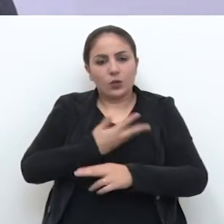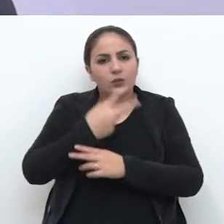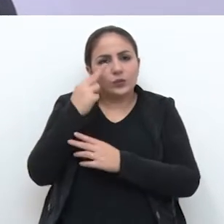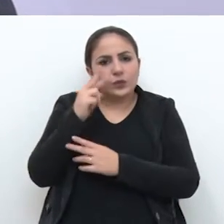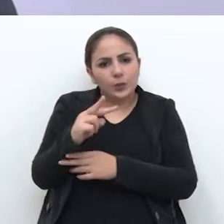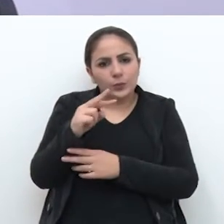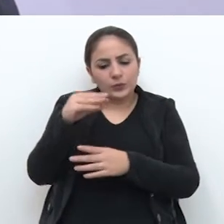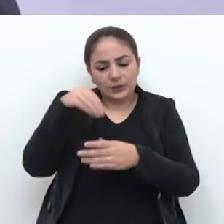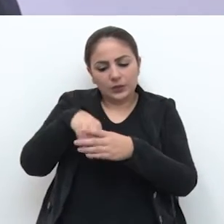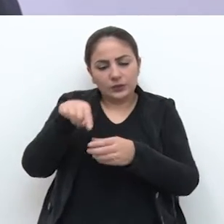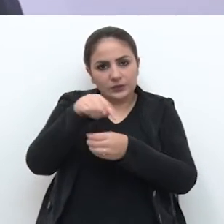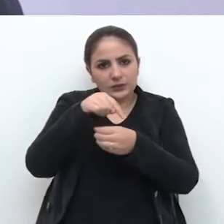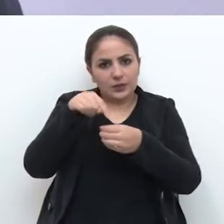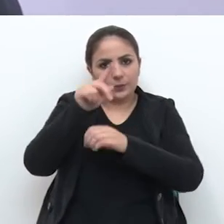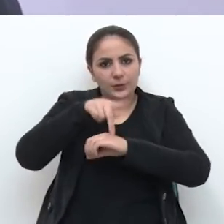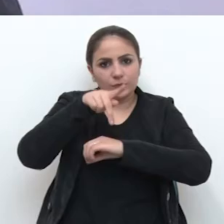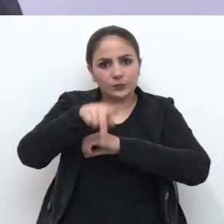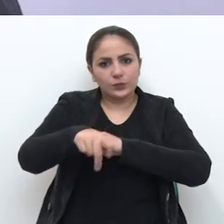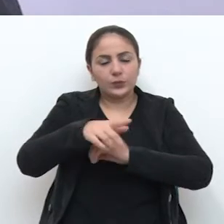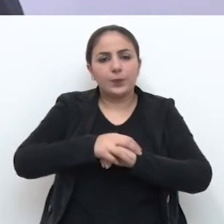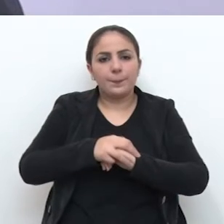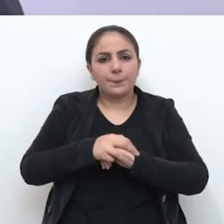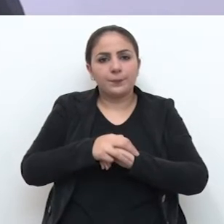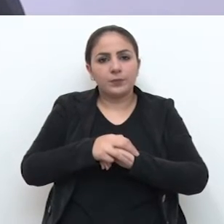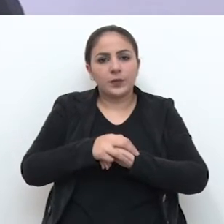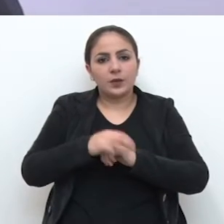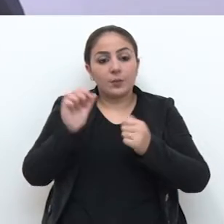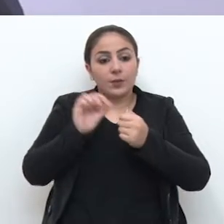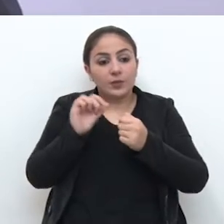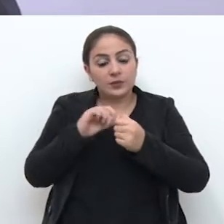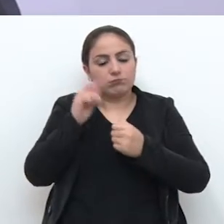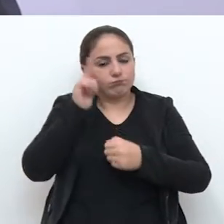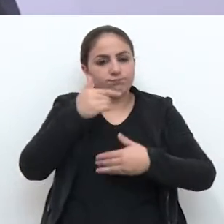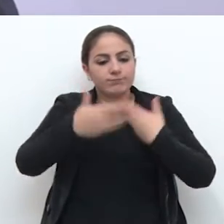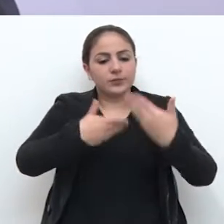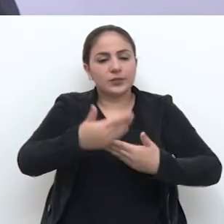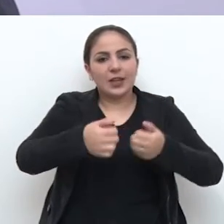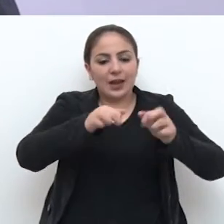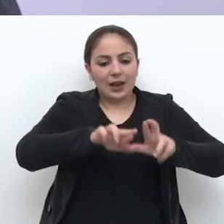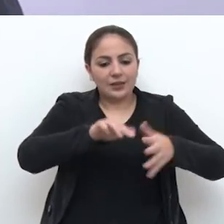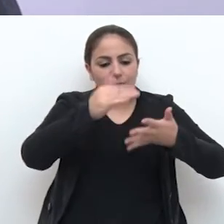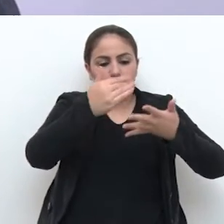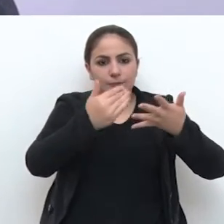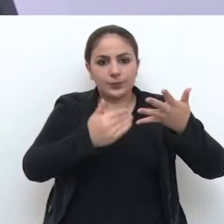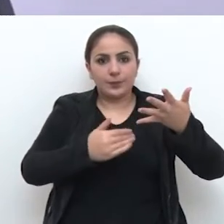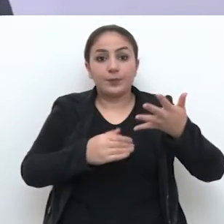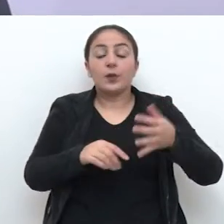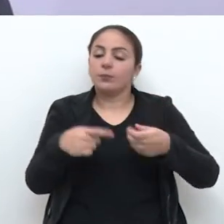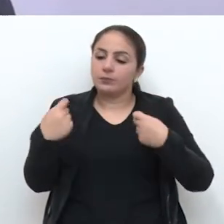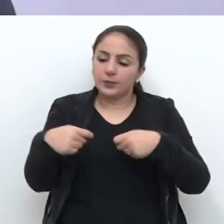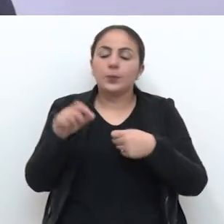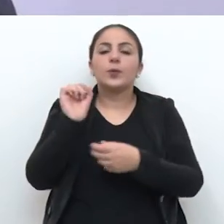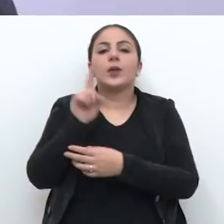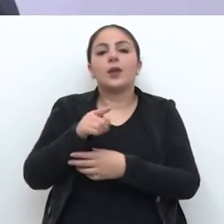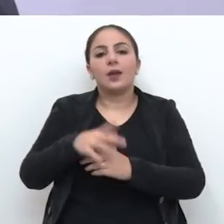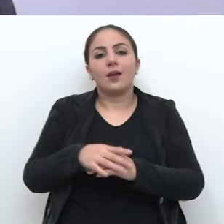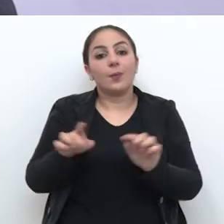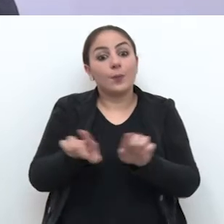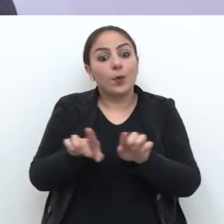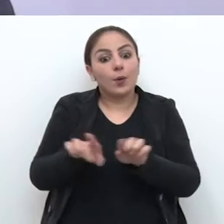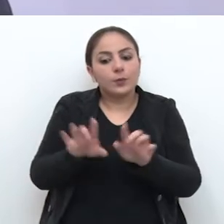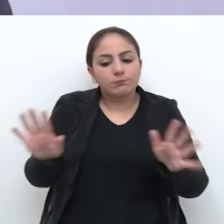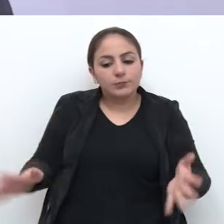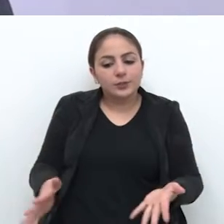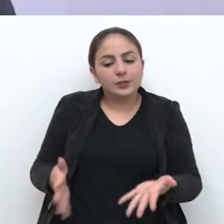identificamos na cidade para fazer um desenvolvimento de cada setor, uma das demandas era o